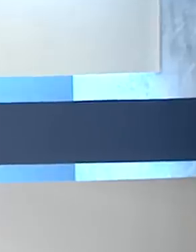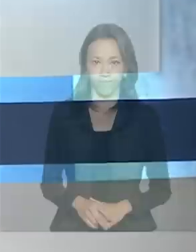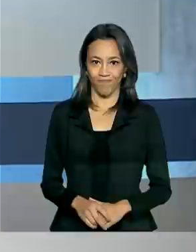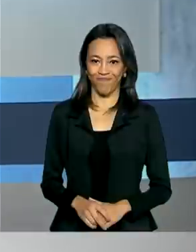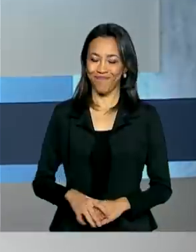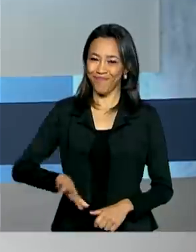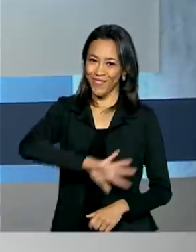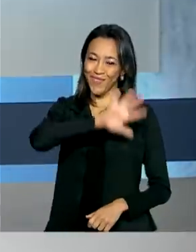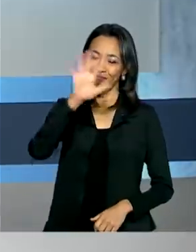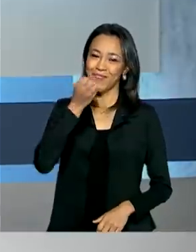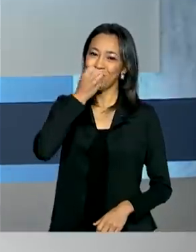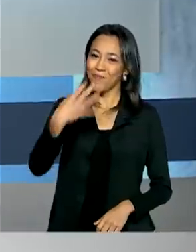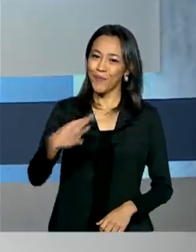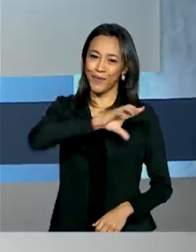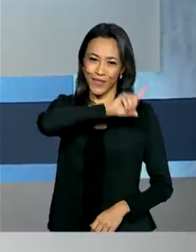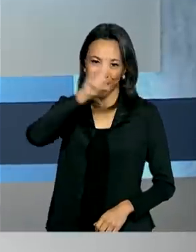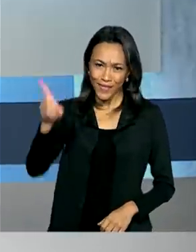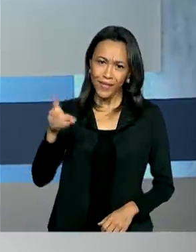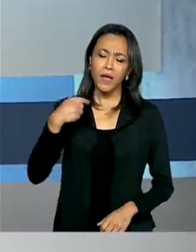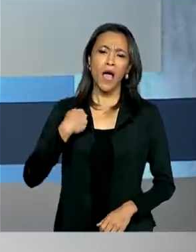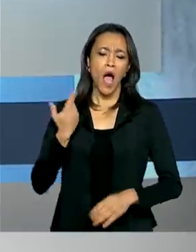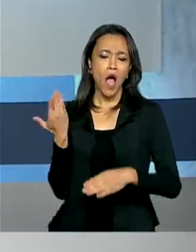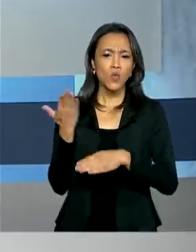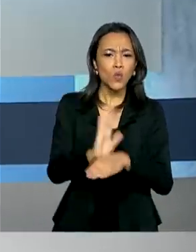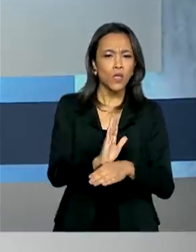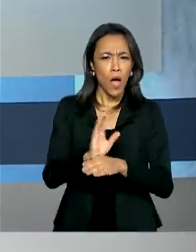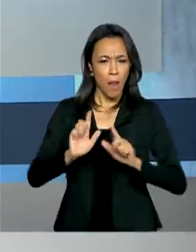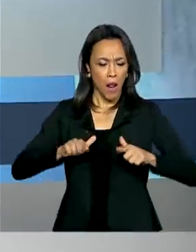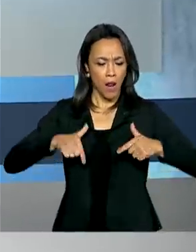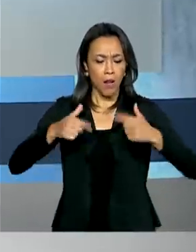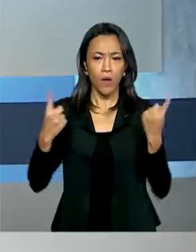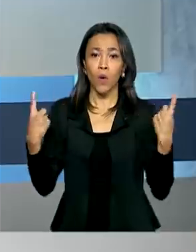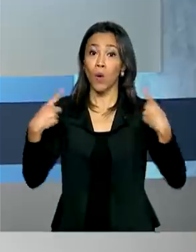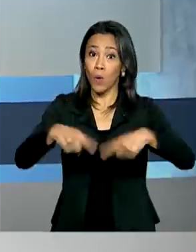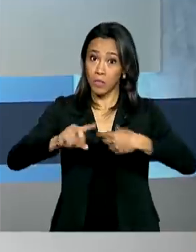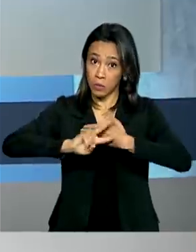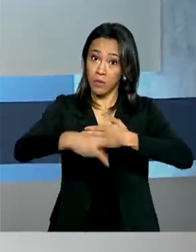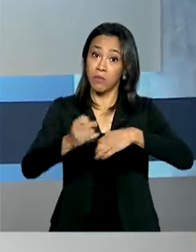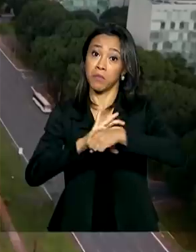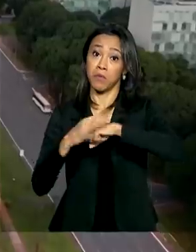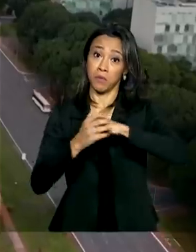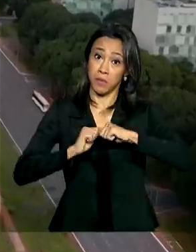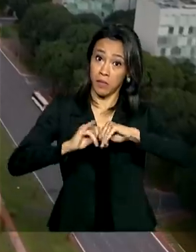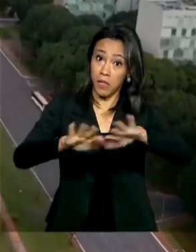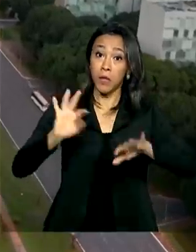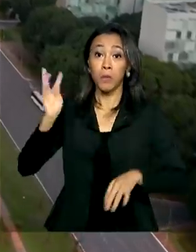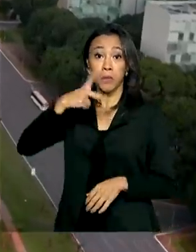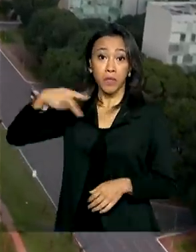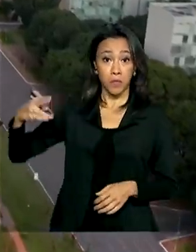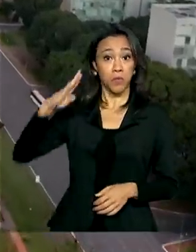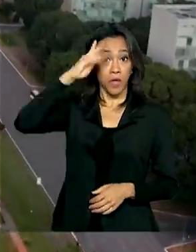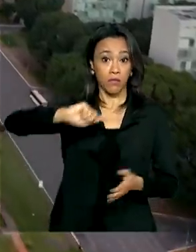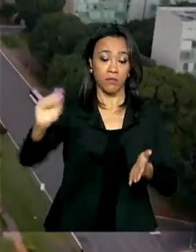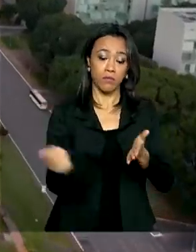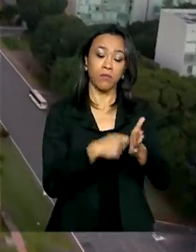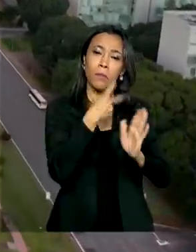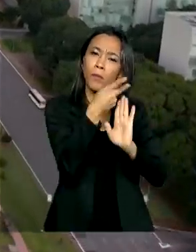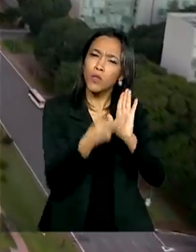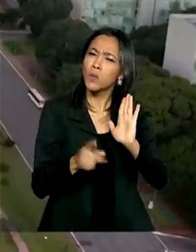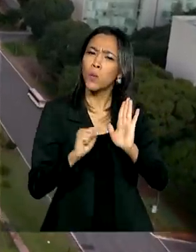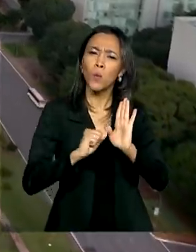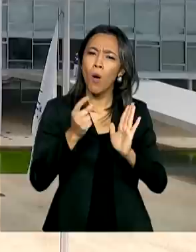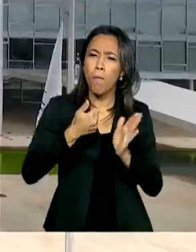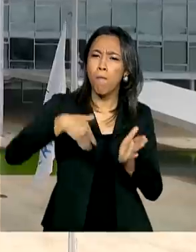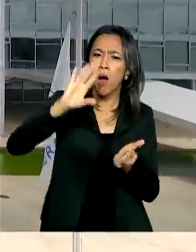Olá, bom dia! Para ajudar no enfrentamento aos impactos da pandemia, o presidente Jair Bolsonaro sanciona projeto que